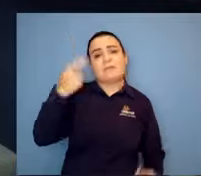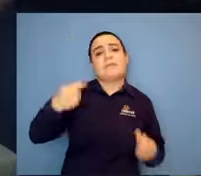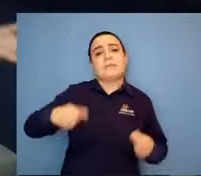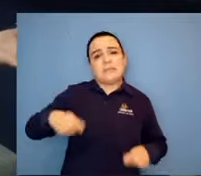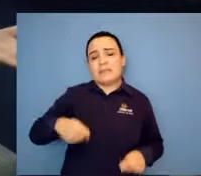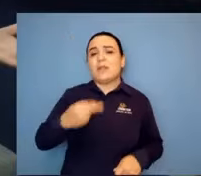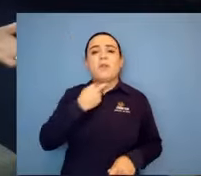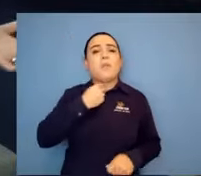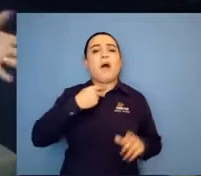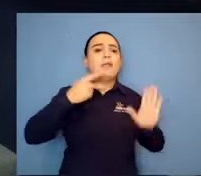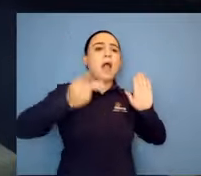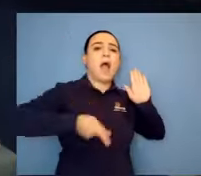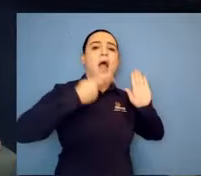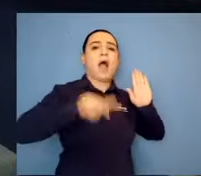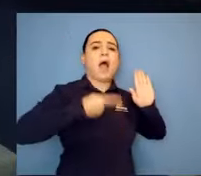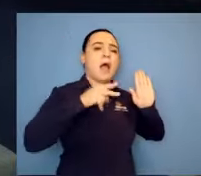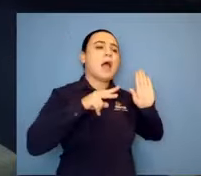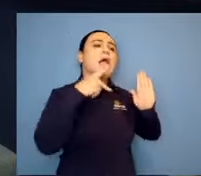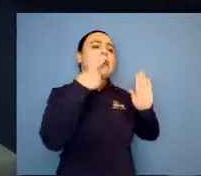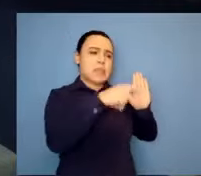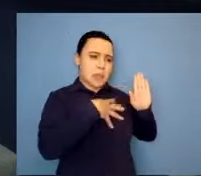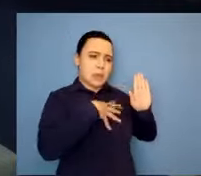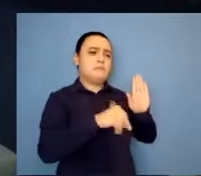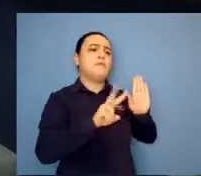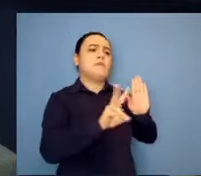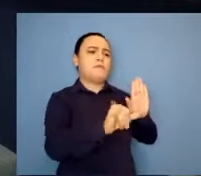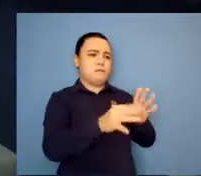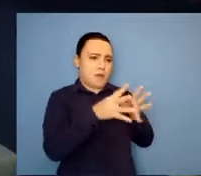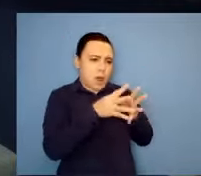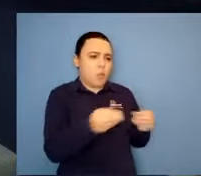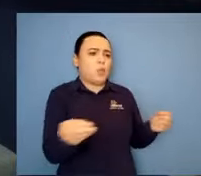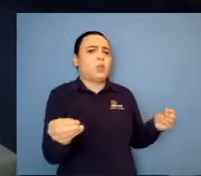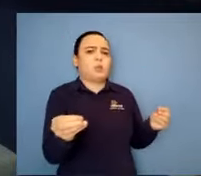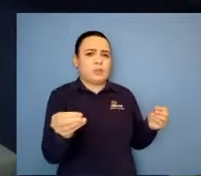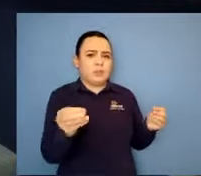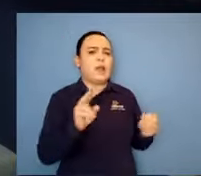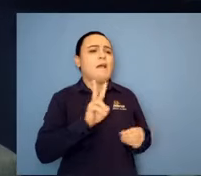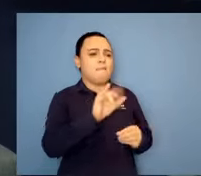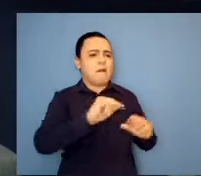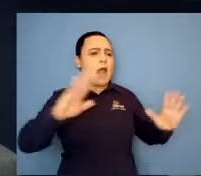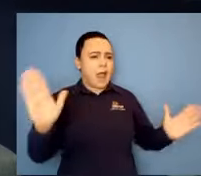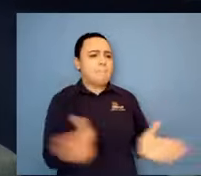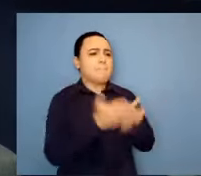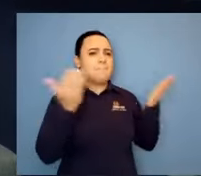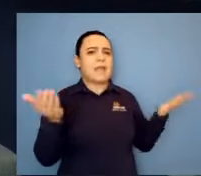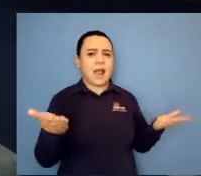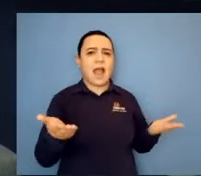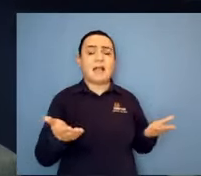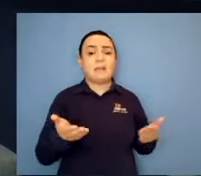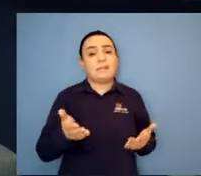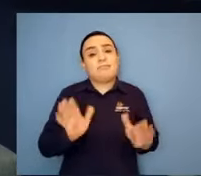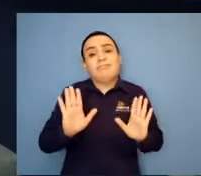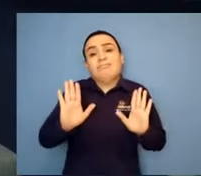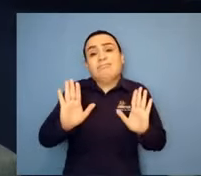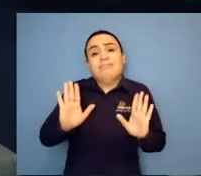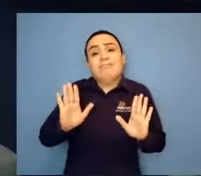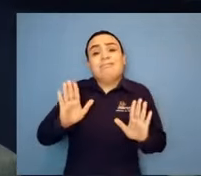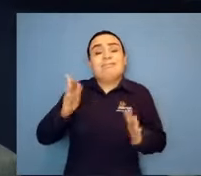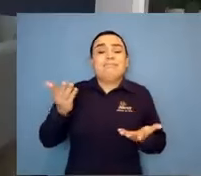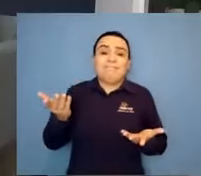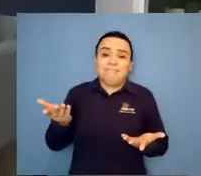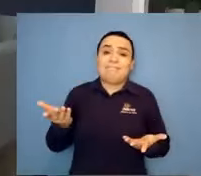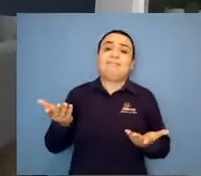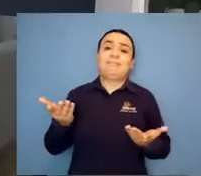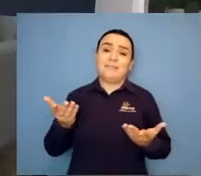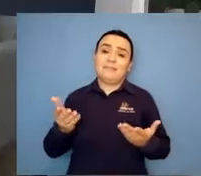Eu pensei em várias coisas, né? Falaram que fizeram o trabalho pra mim, pegou no Gabriel e etc. Coisas terríveis, né? Eu